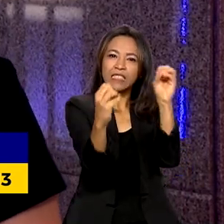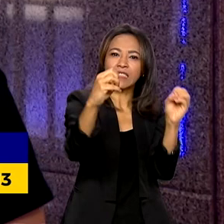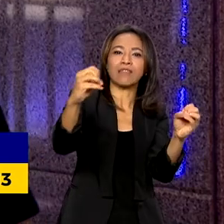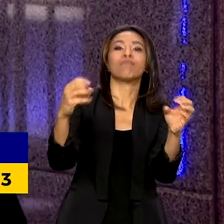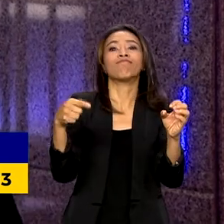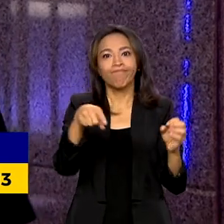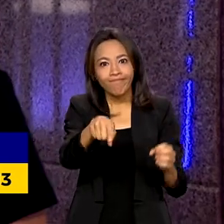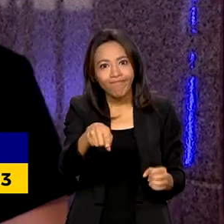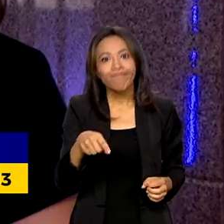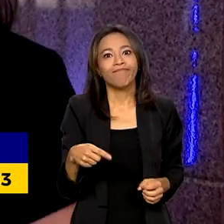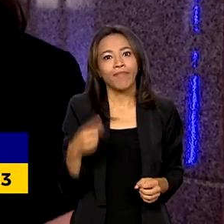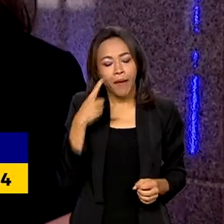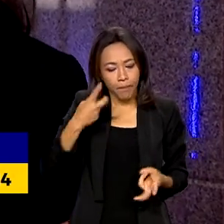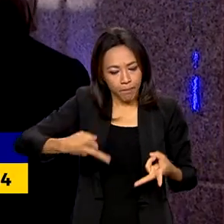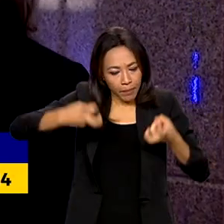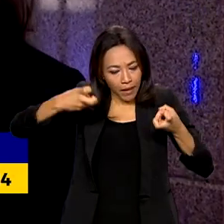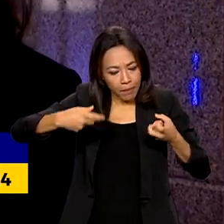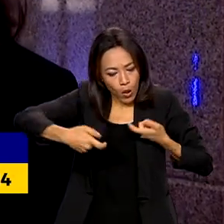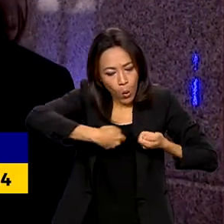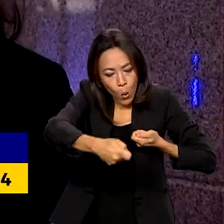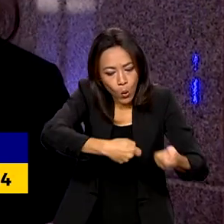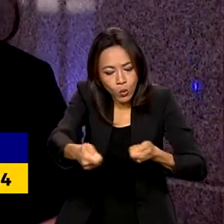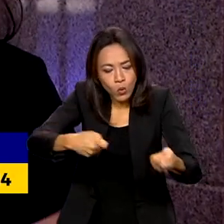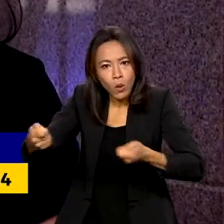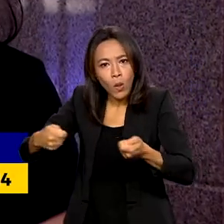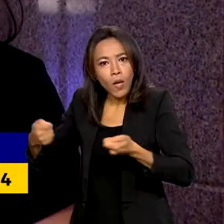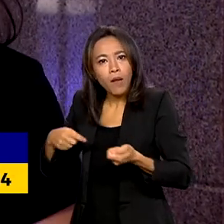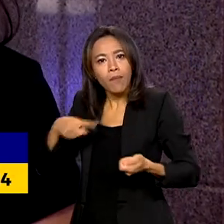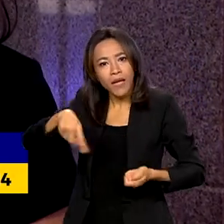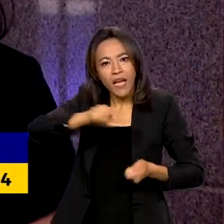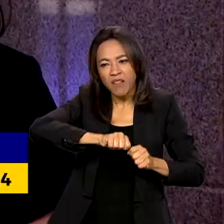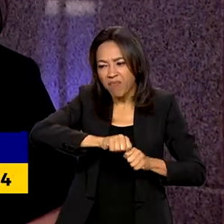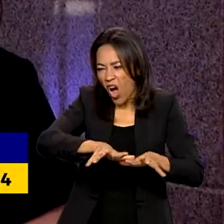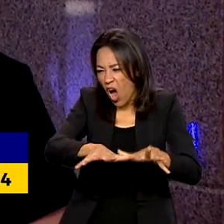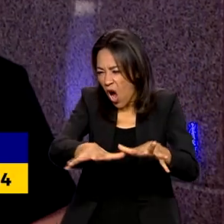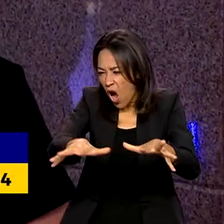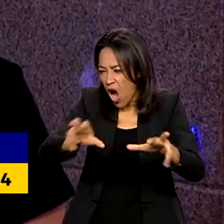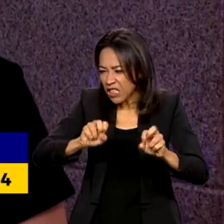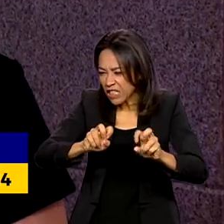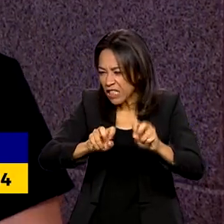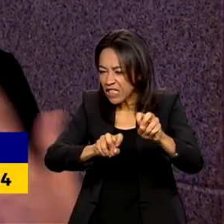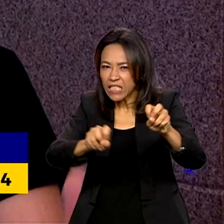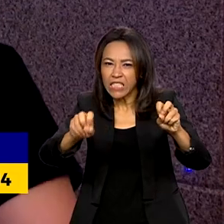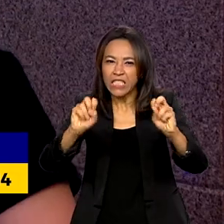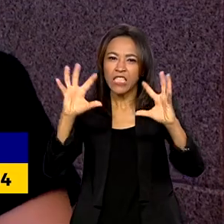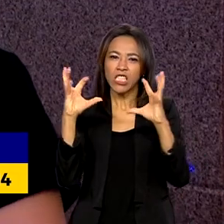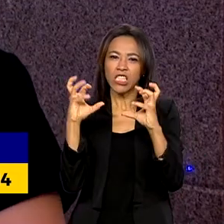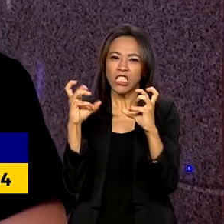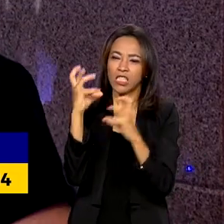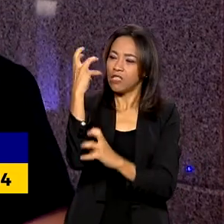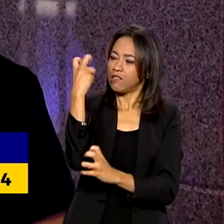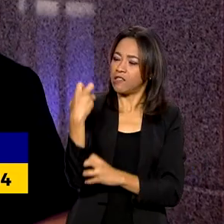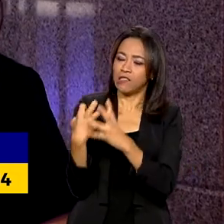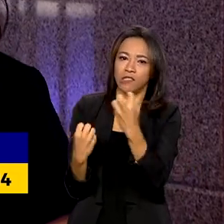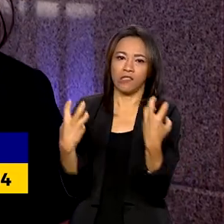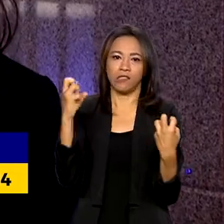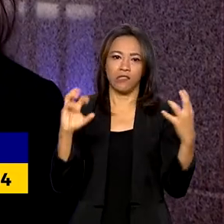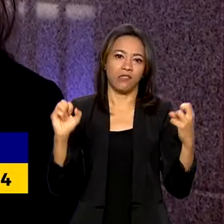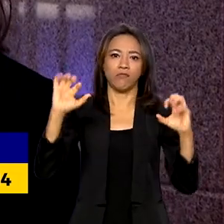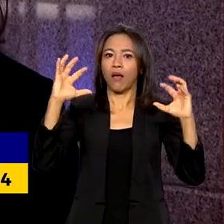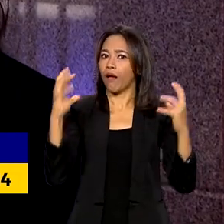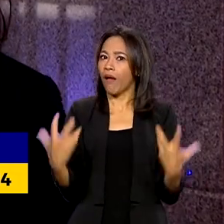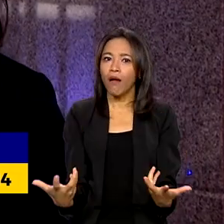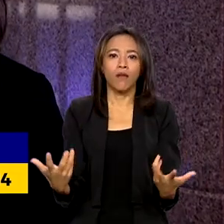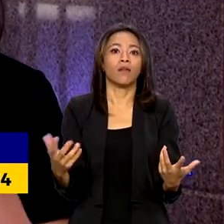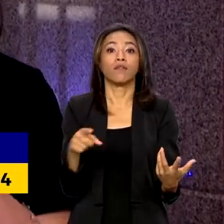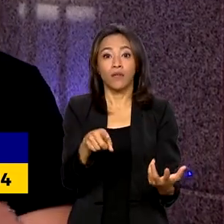o controle dessas pragas, evitar com que elas se alastrem e danifiquem mais a floresta. E o